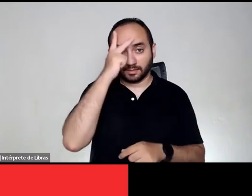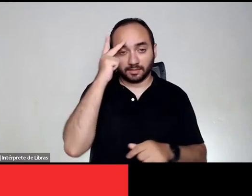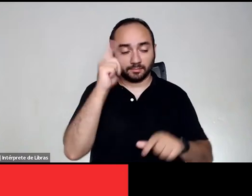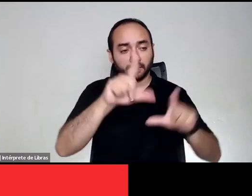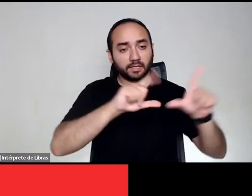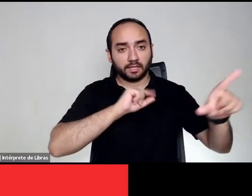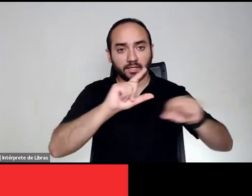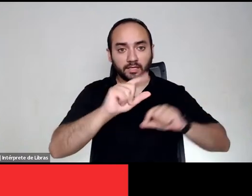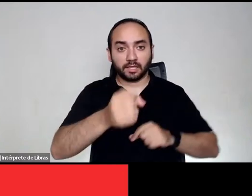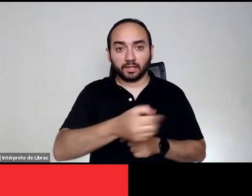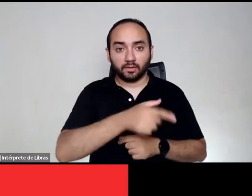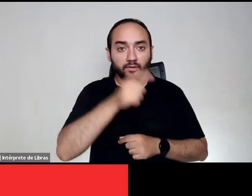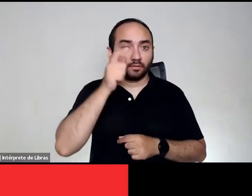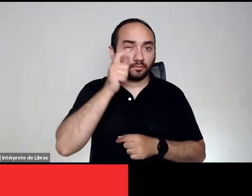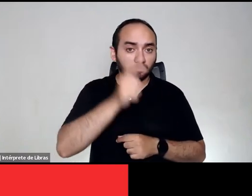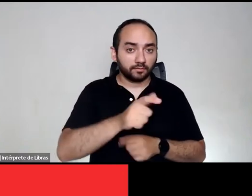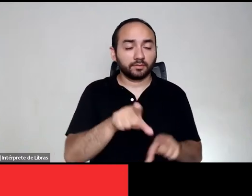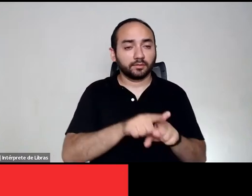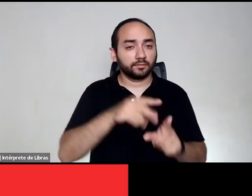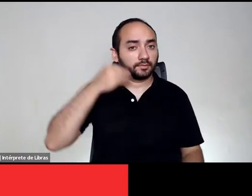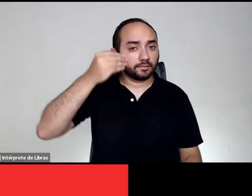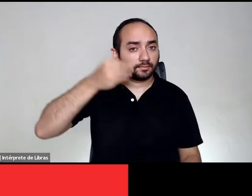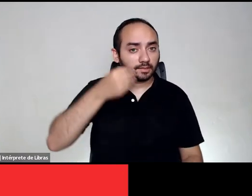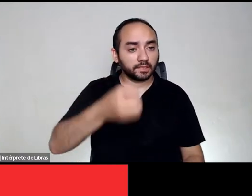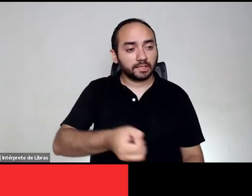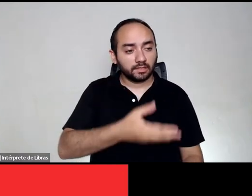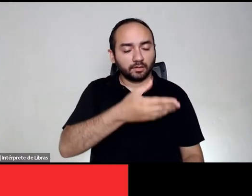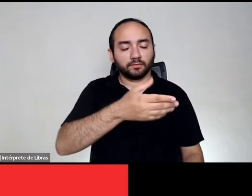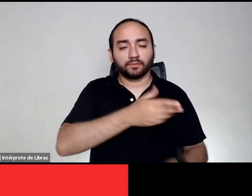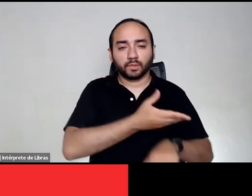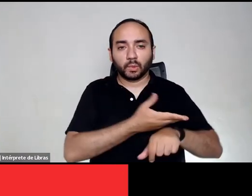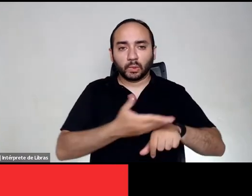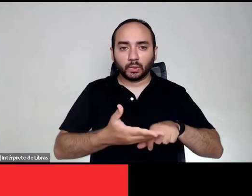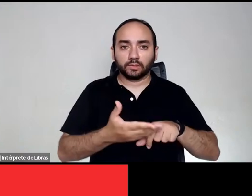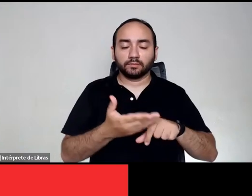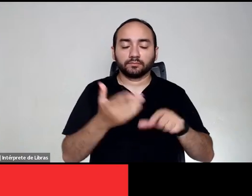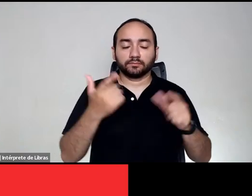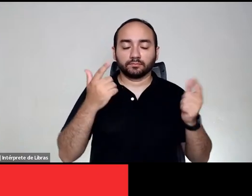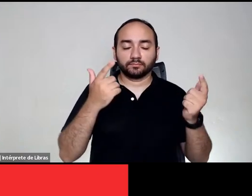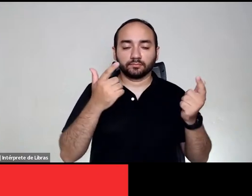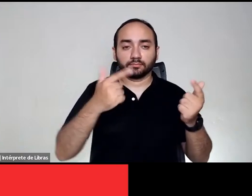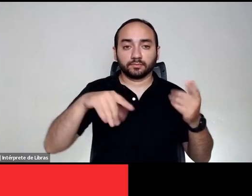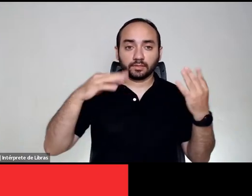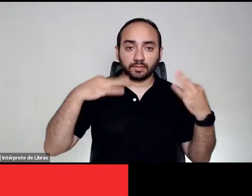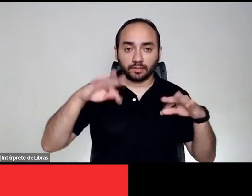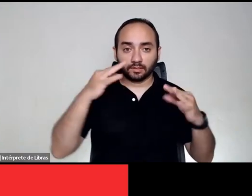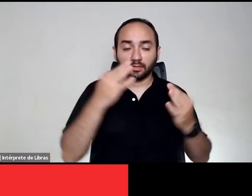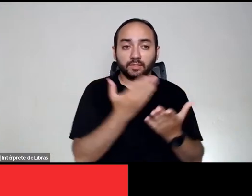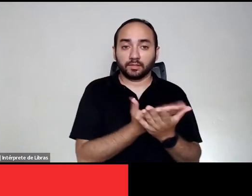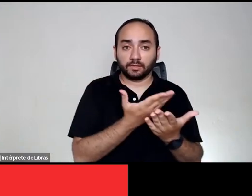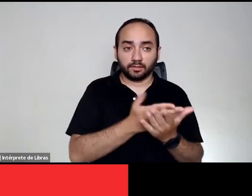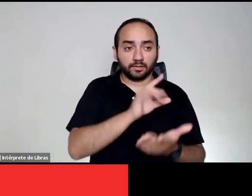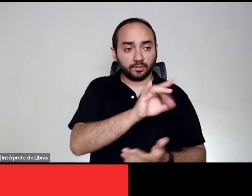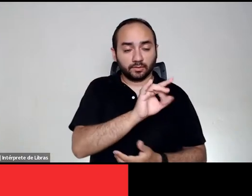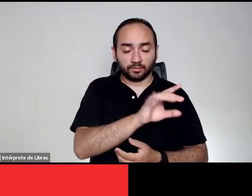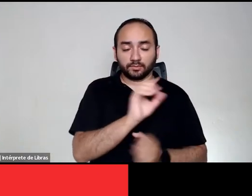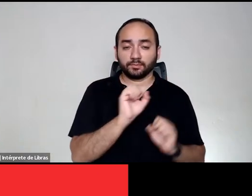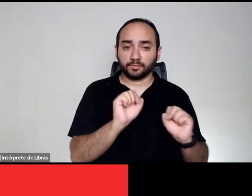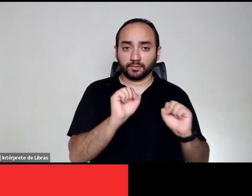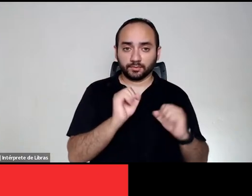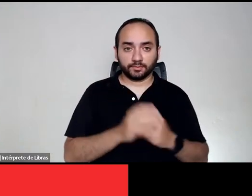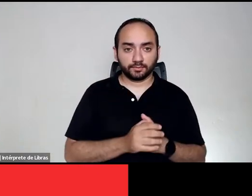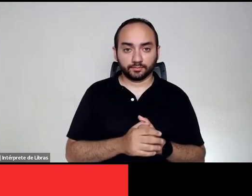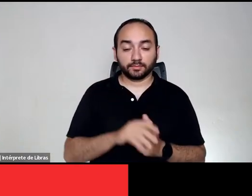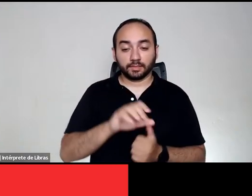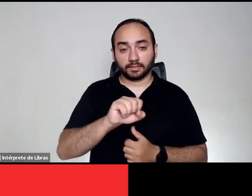novos interesses e experimente novas práticas do seu lazer no seu próprio ritmo. Dessa forma, o SESC